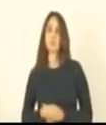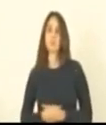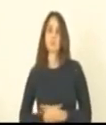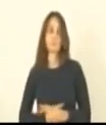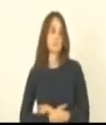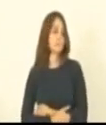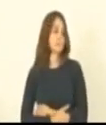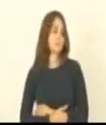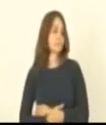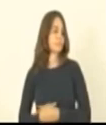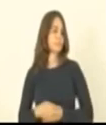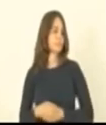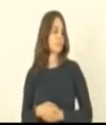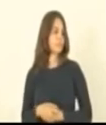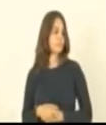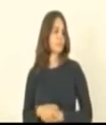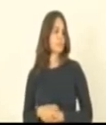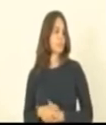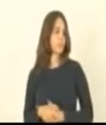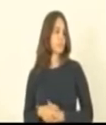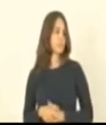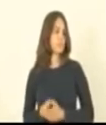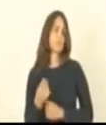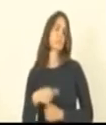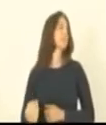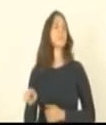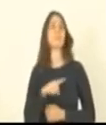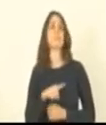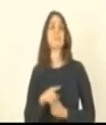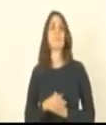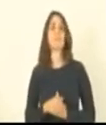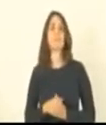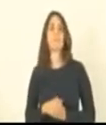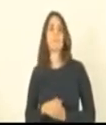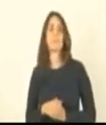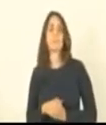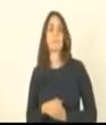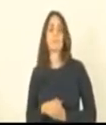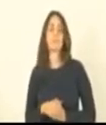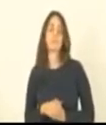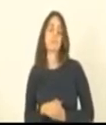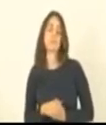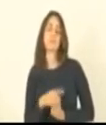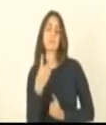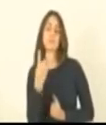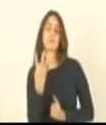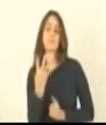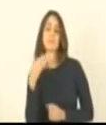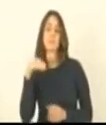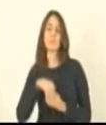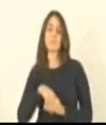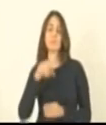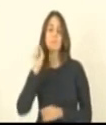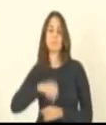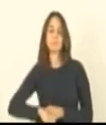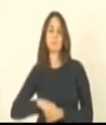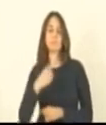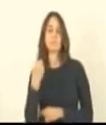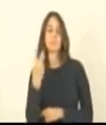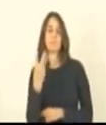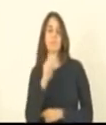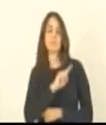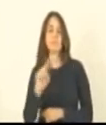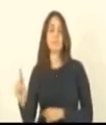então finalizando aqui a votação nós temos 14 votos sim 13 não